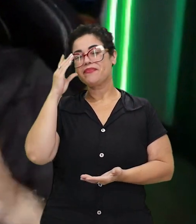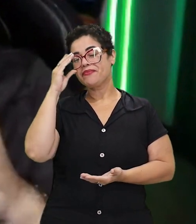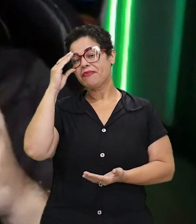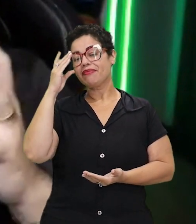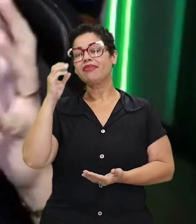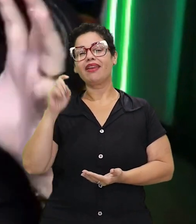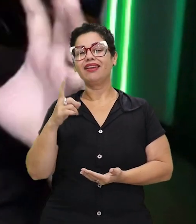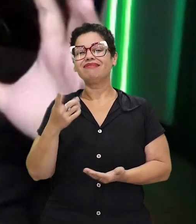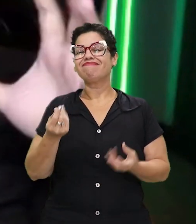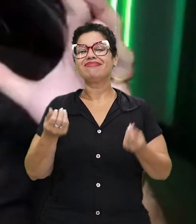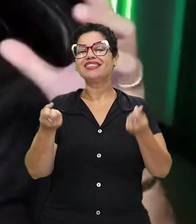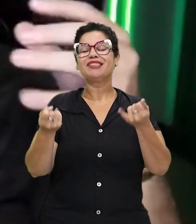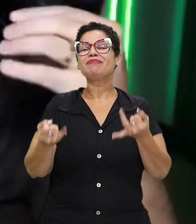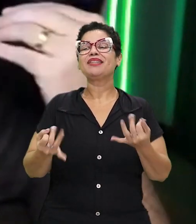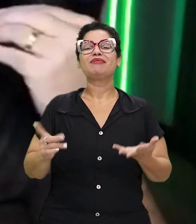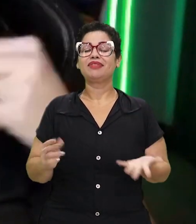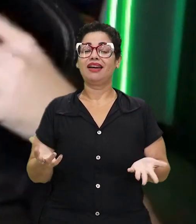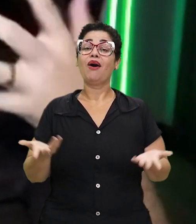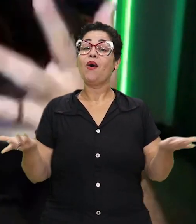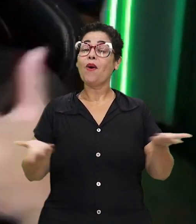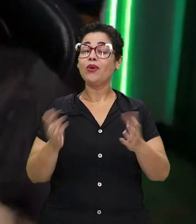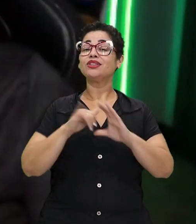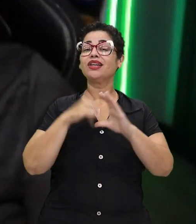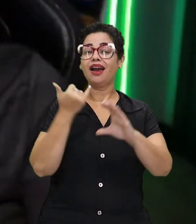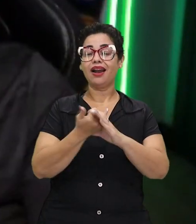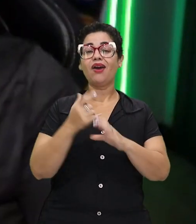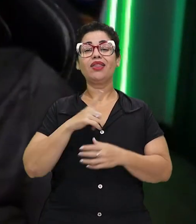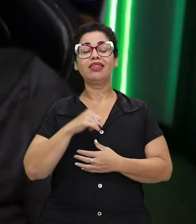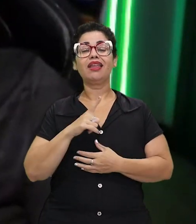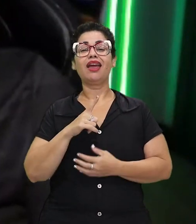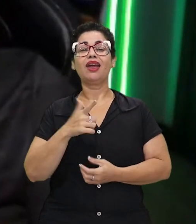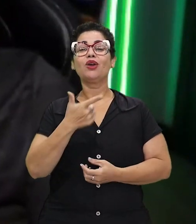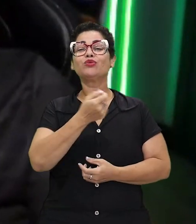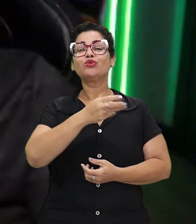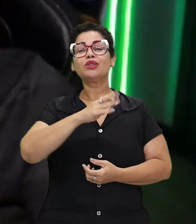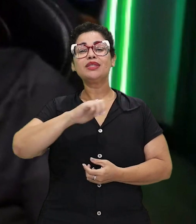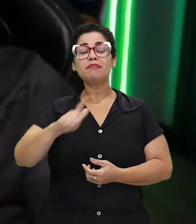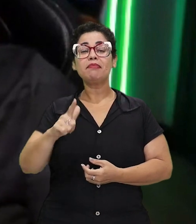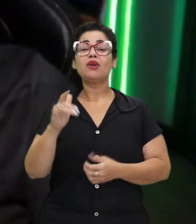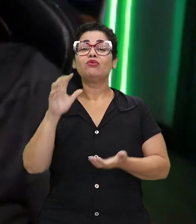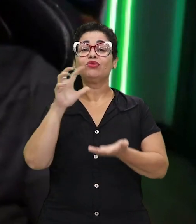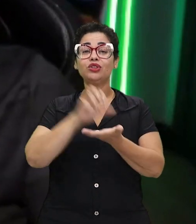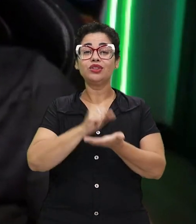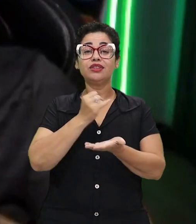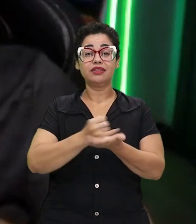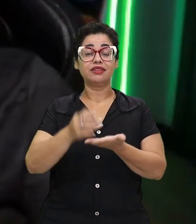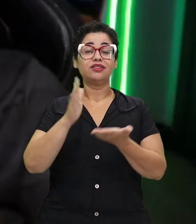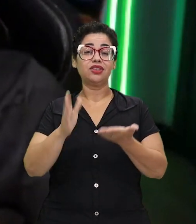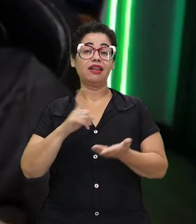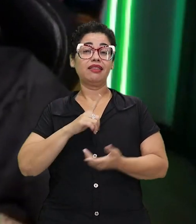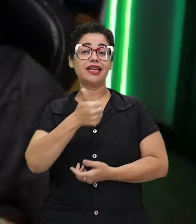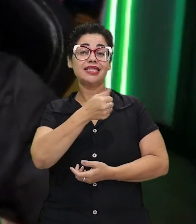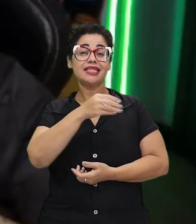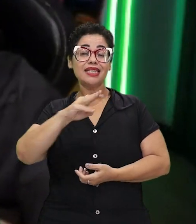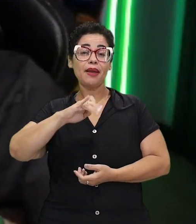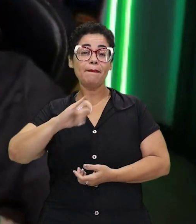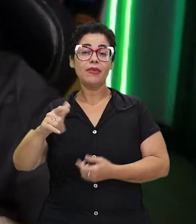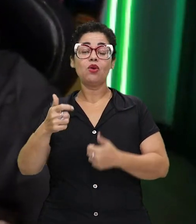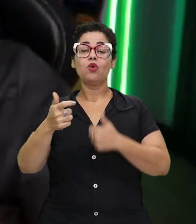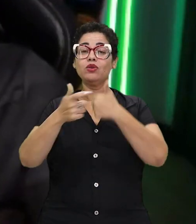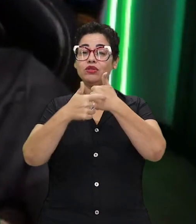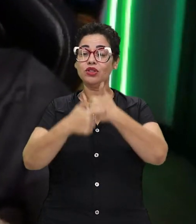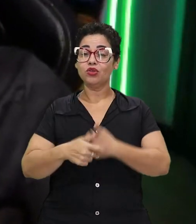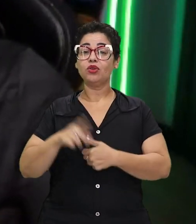uma... Cara, eu não tenho nem o que explicar. Hoje, o meu canal está com mais de 200 mil inscritos. A gente tem também